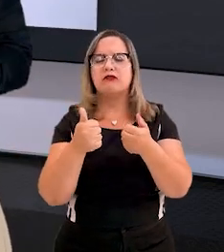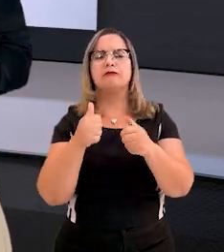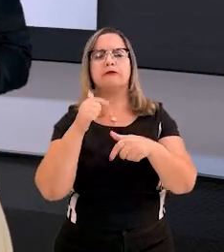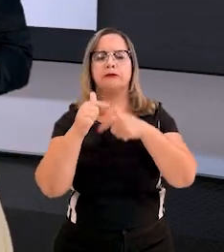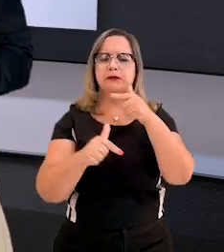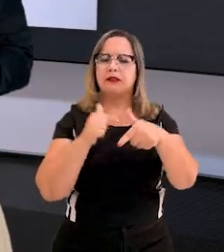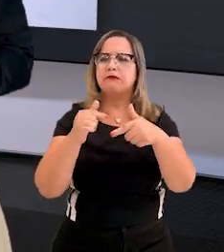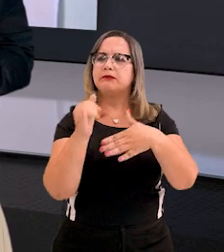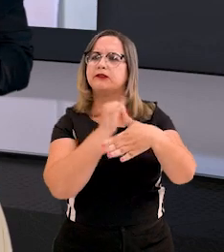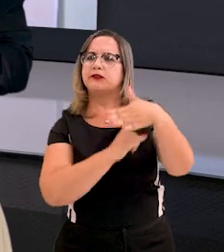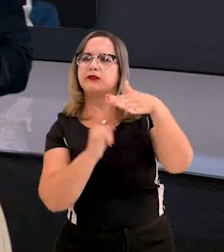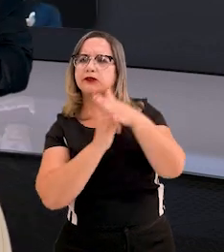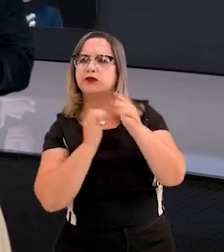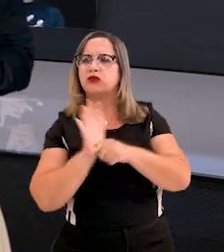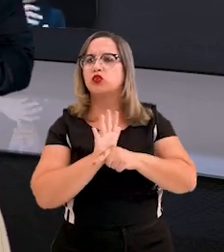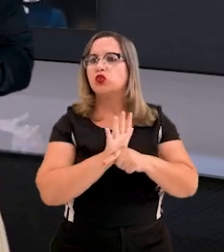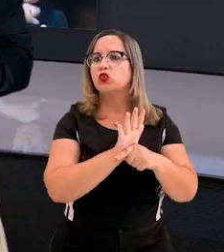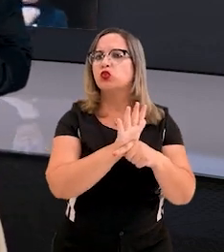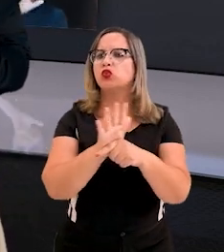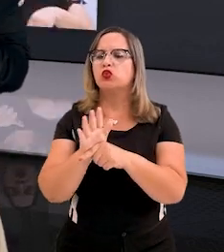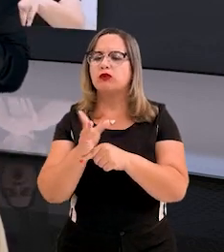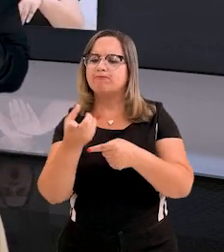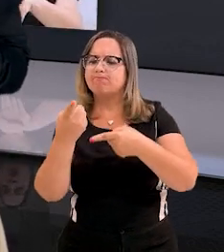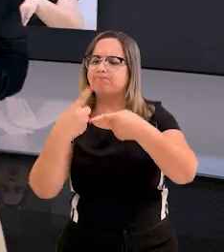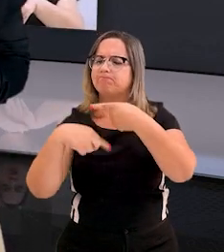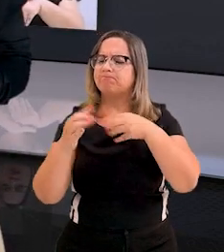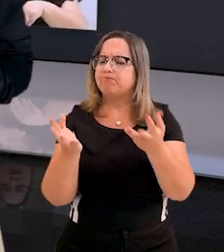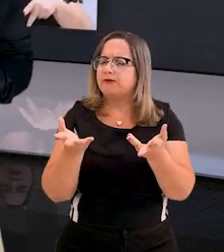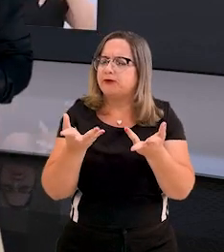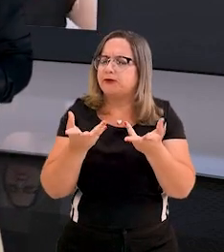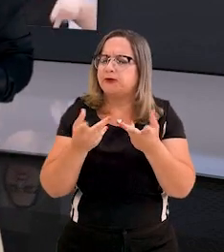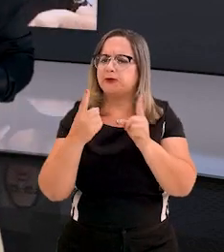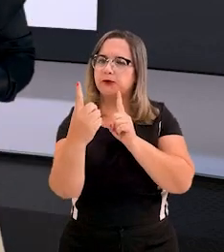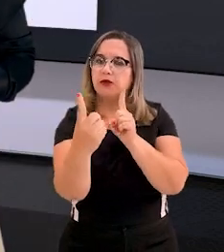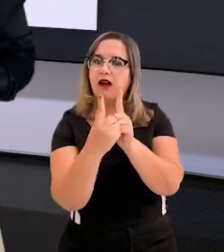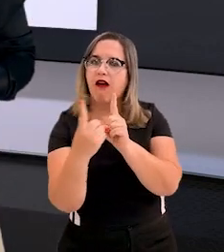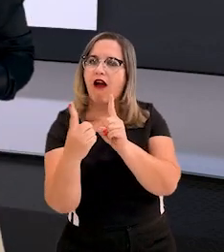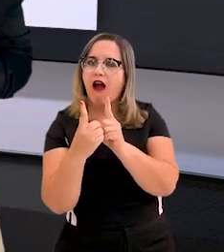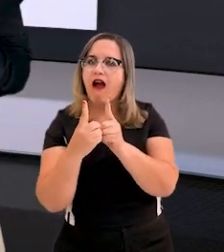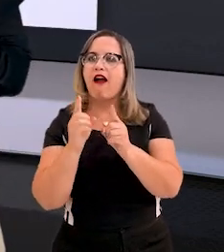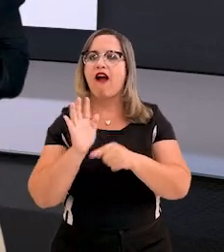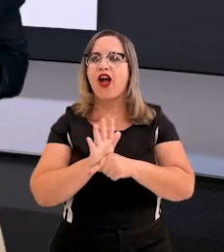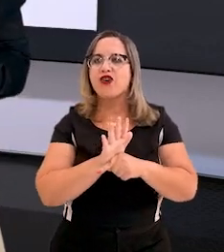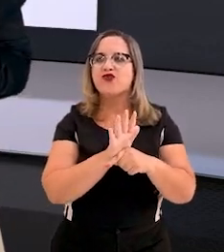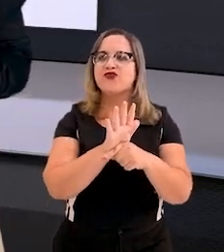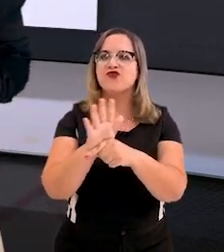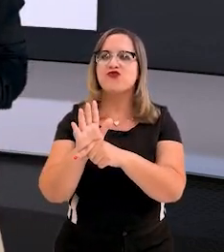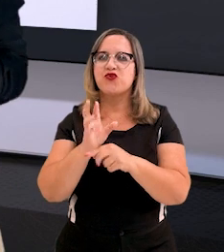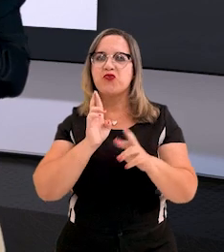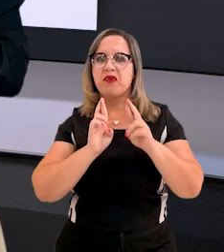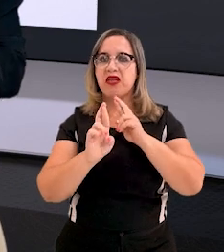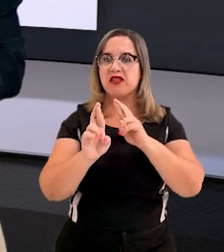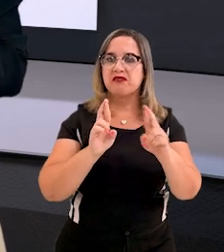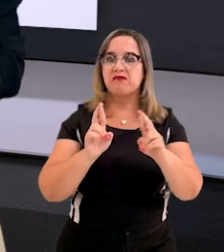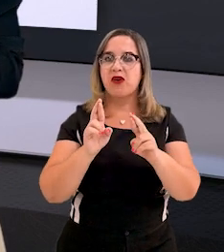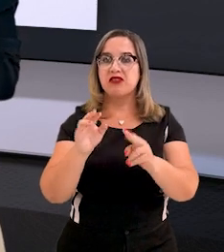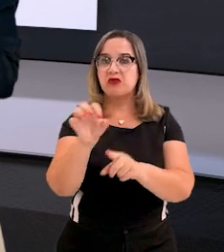institucional, proporcionando excelência no atendimento e resultados